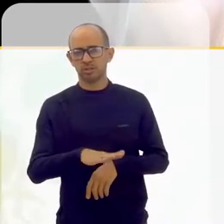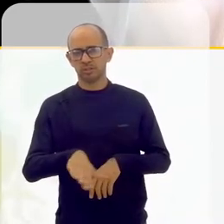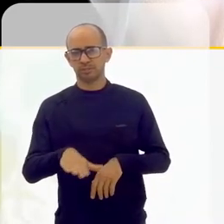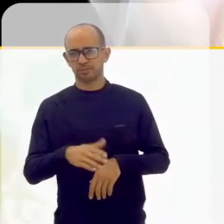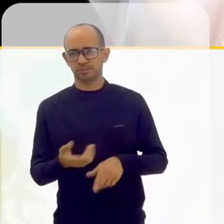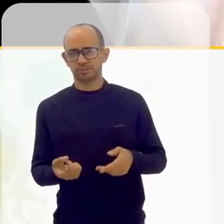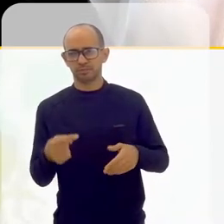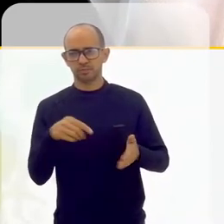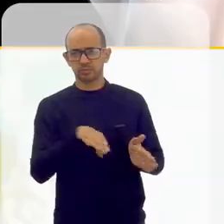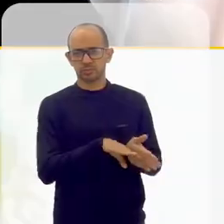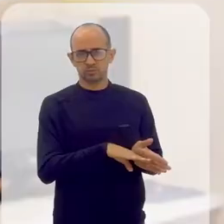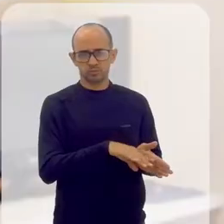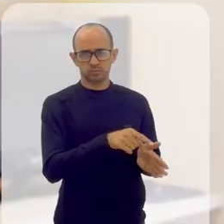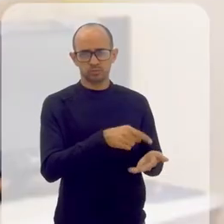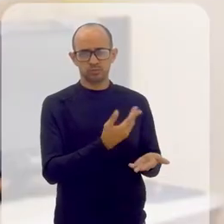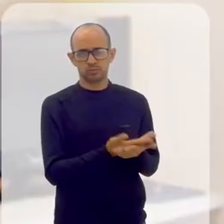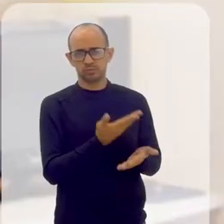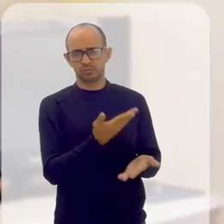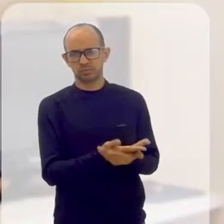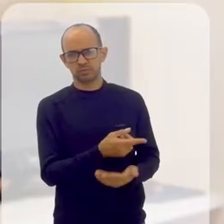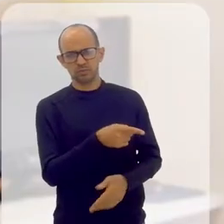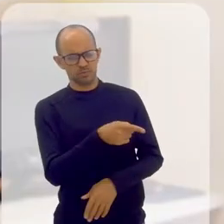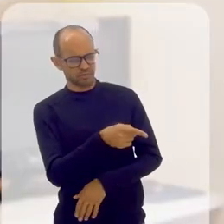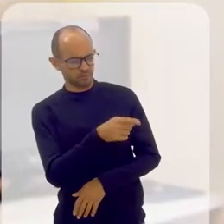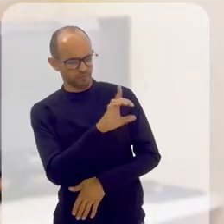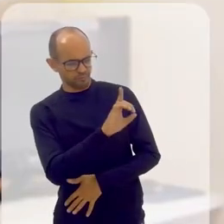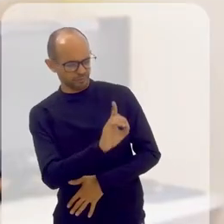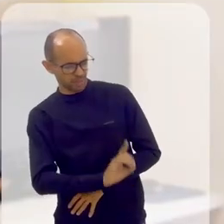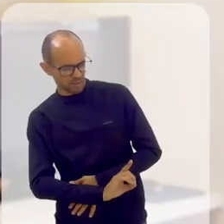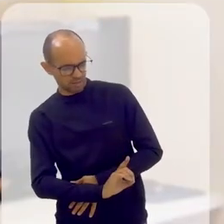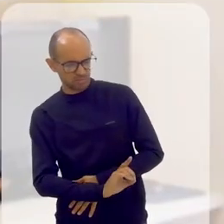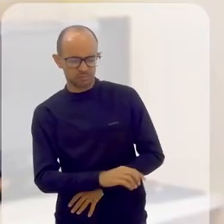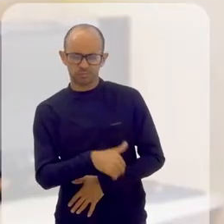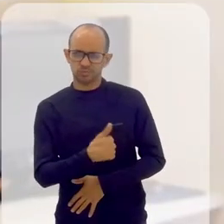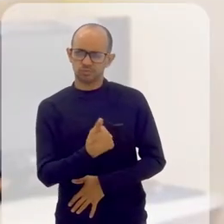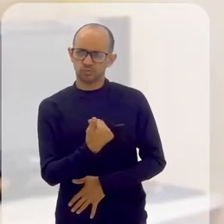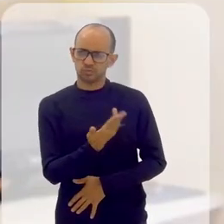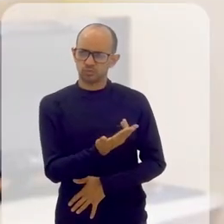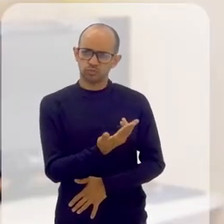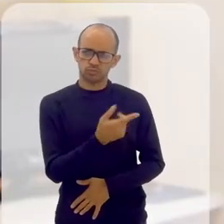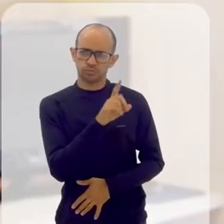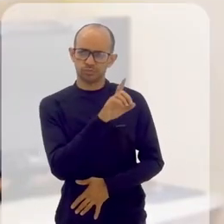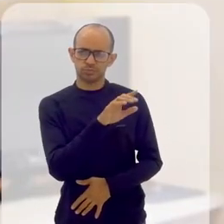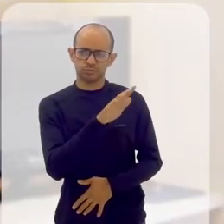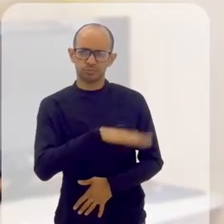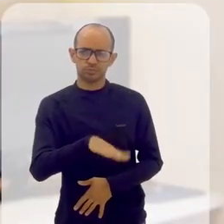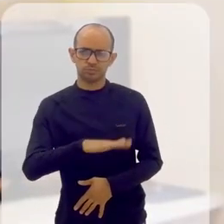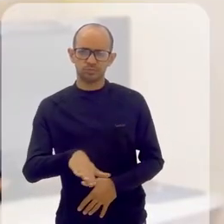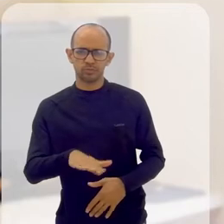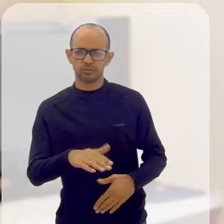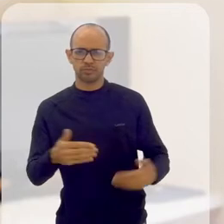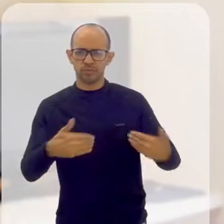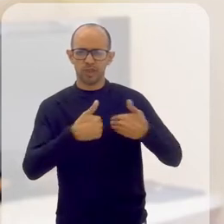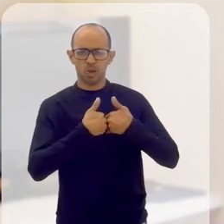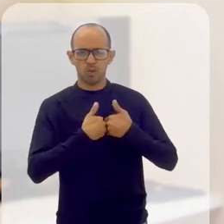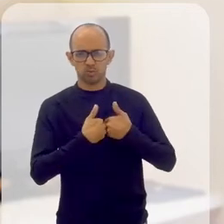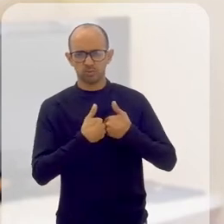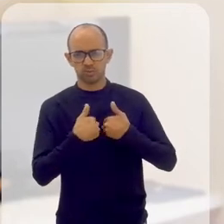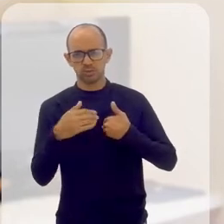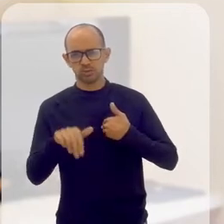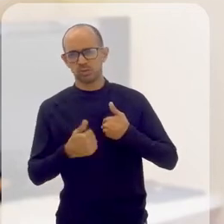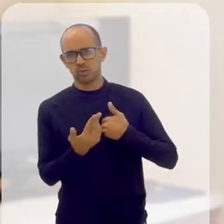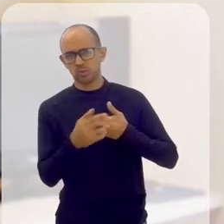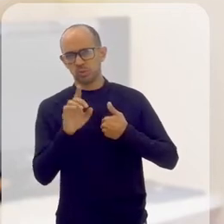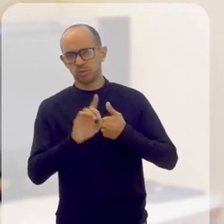vezes chega à escola, ela é uma criança com deficiência, ela é uma criança que tem autismo,